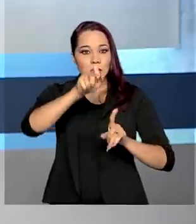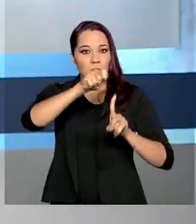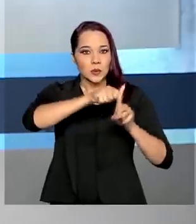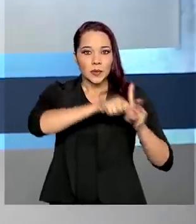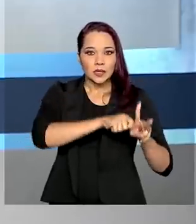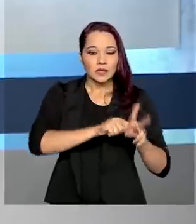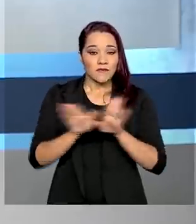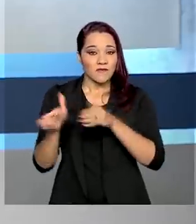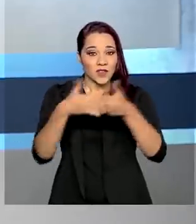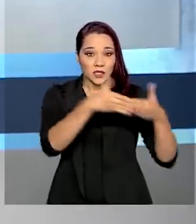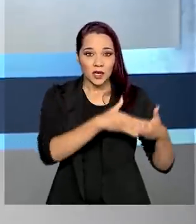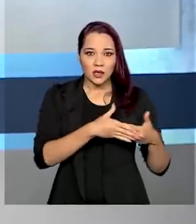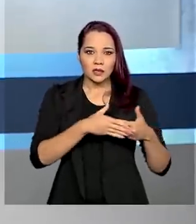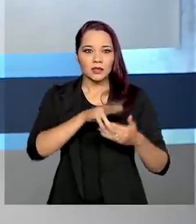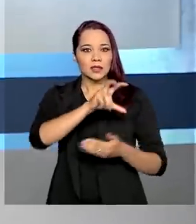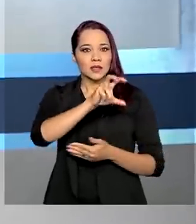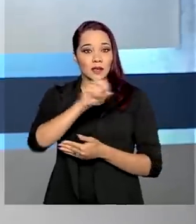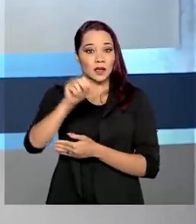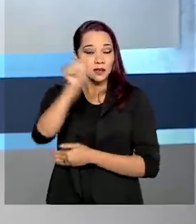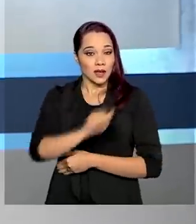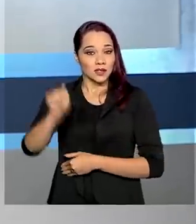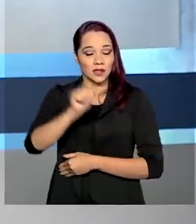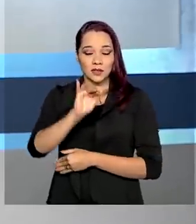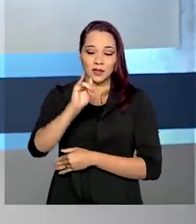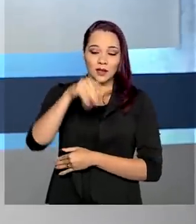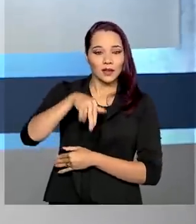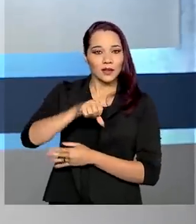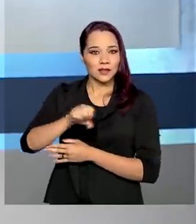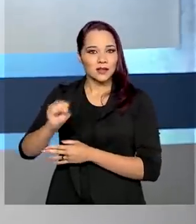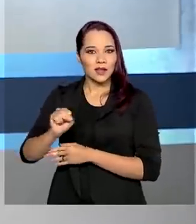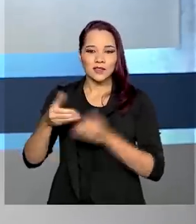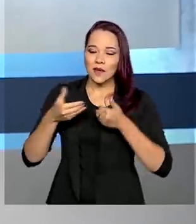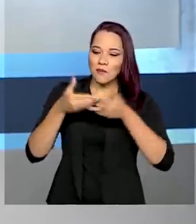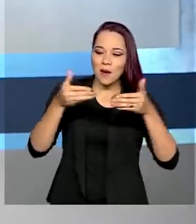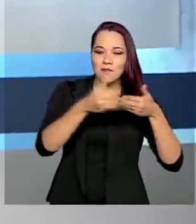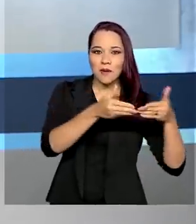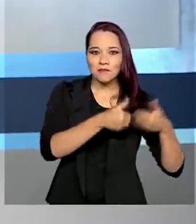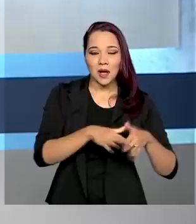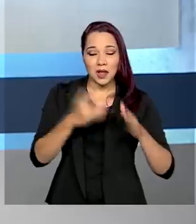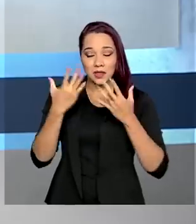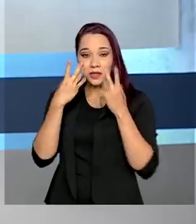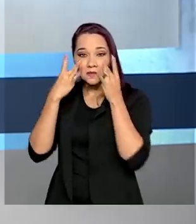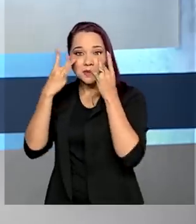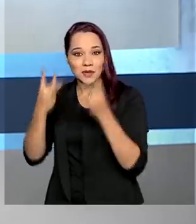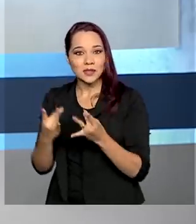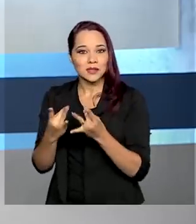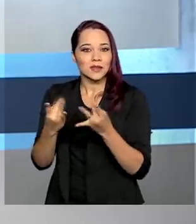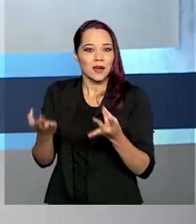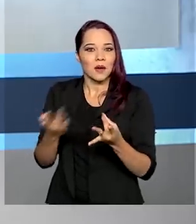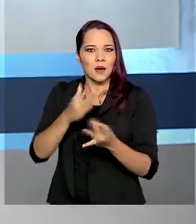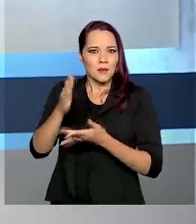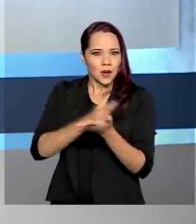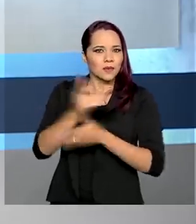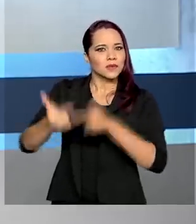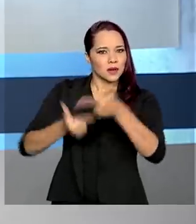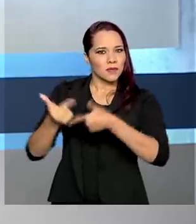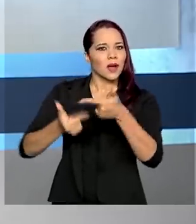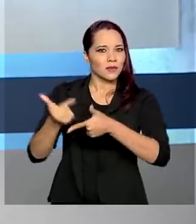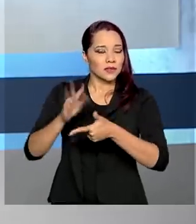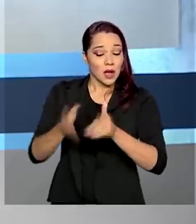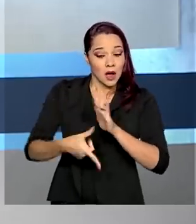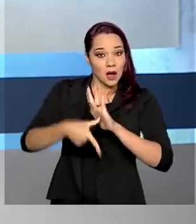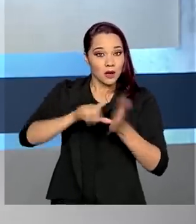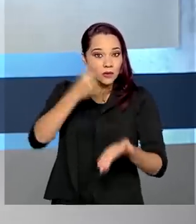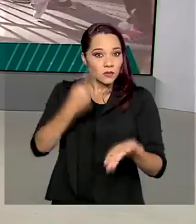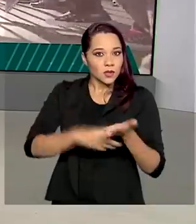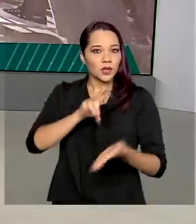fechadas, cerca de 500 agências do INSS retornaram o atendimento presencial para alguns serviços previamente